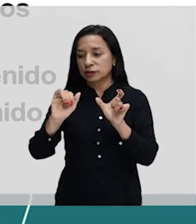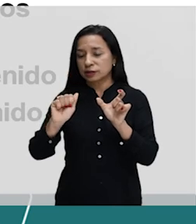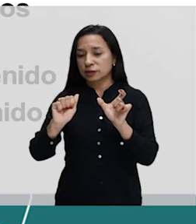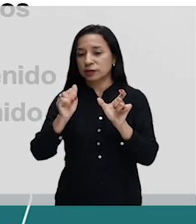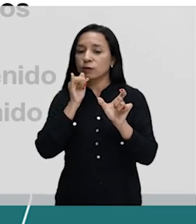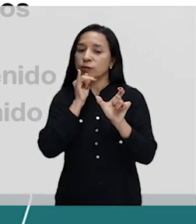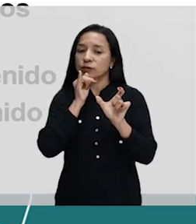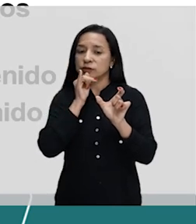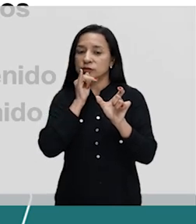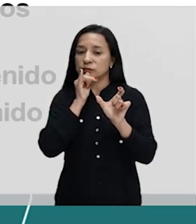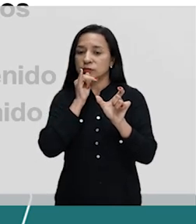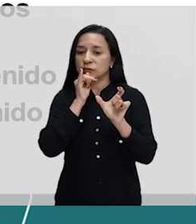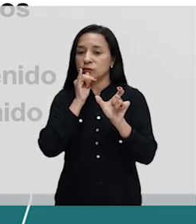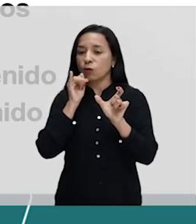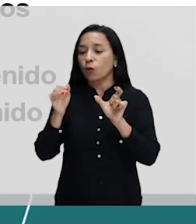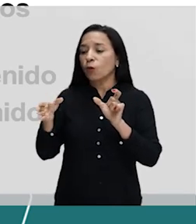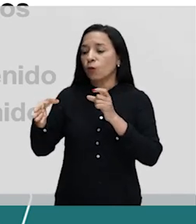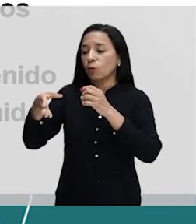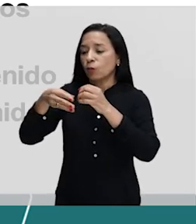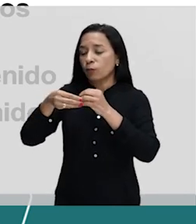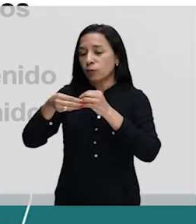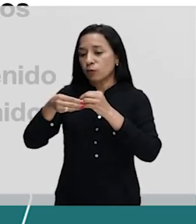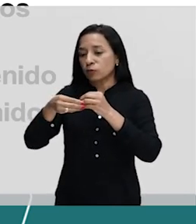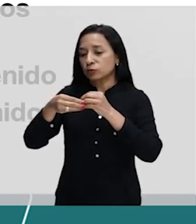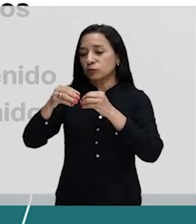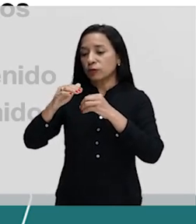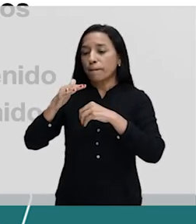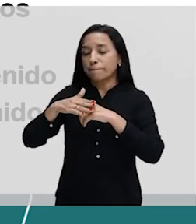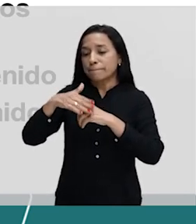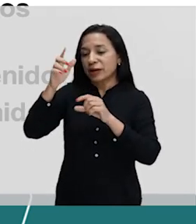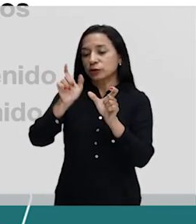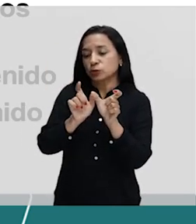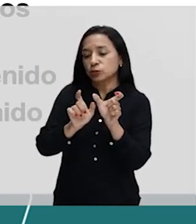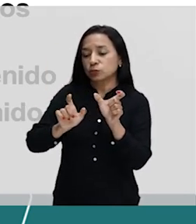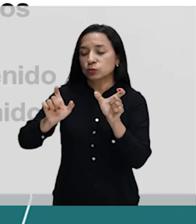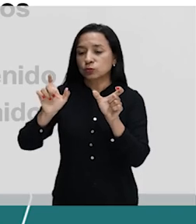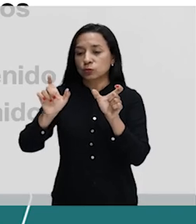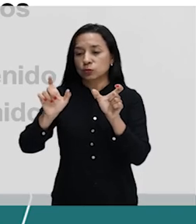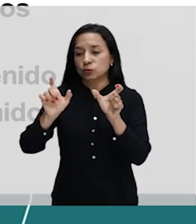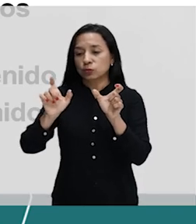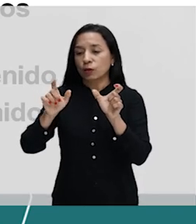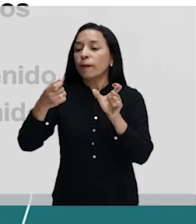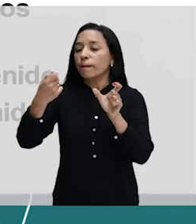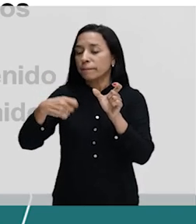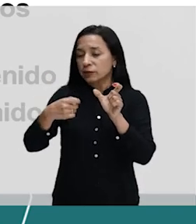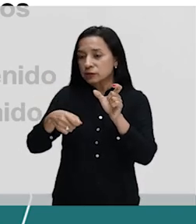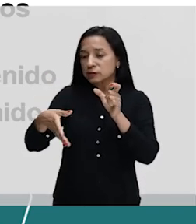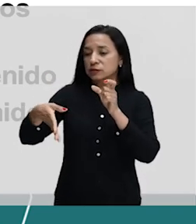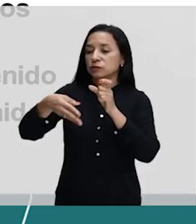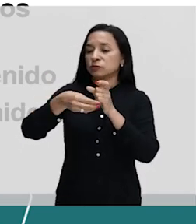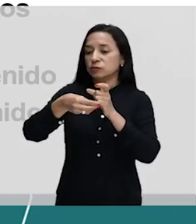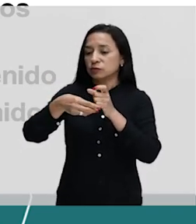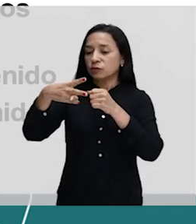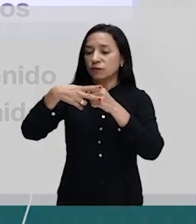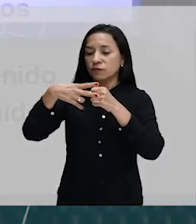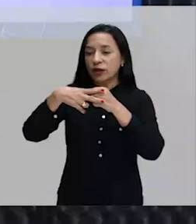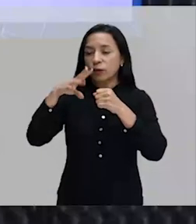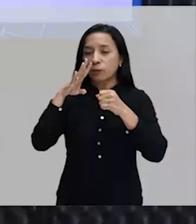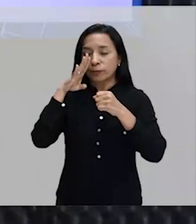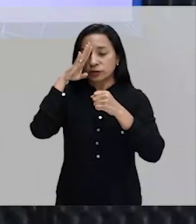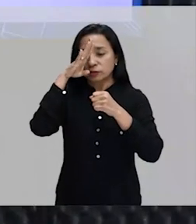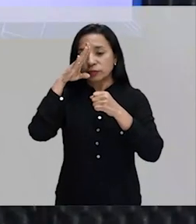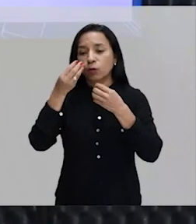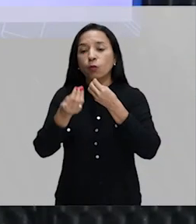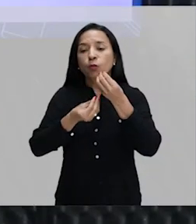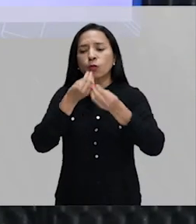composto eu tenho mais de um núcleo eu tenho mais de um termo, então eu tenho um auxiliar, mais o meu verbo principal, como é que